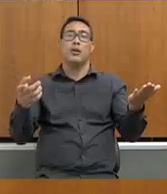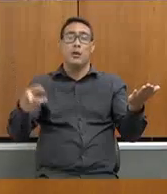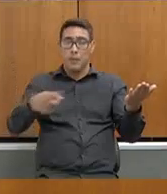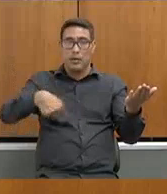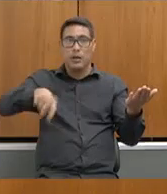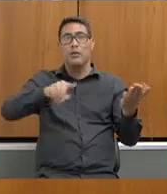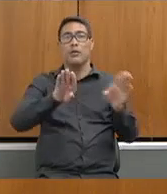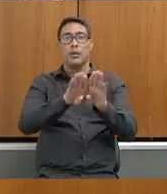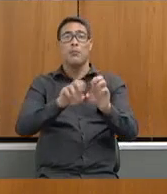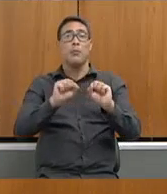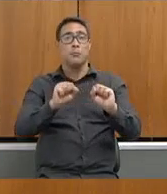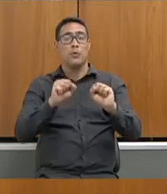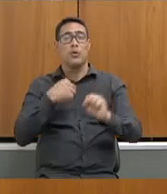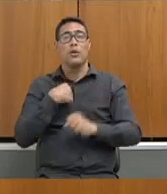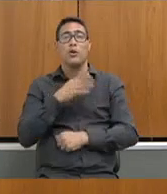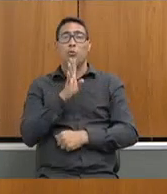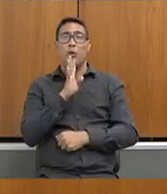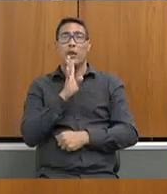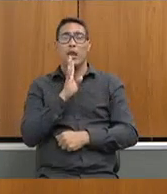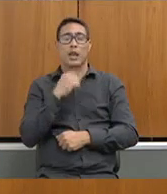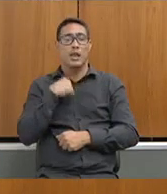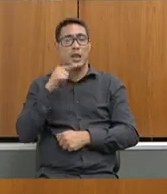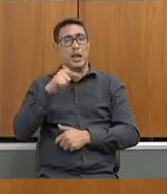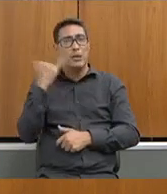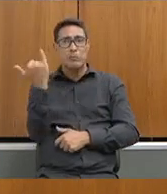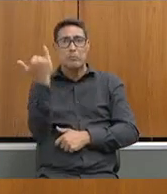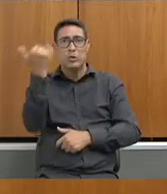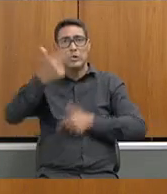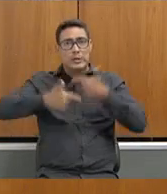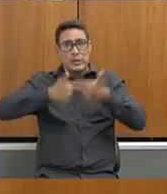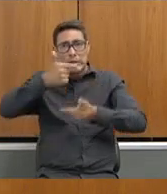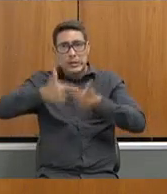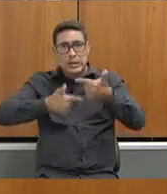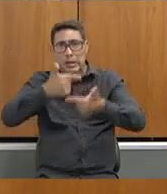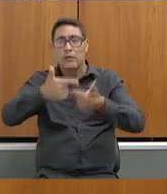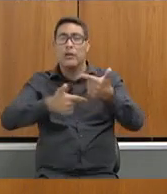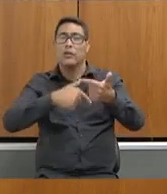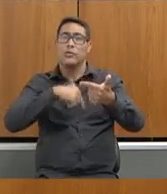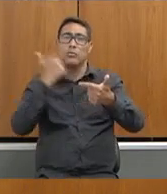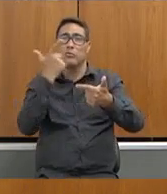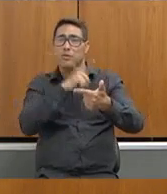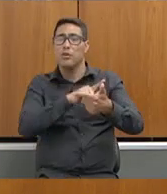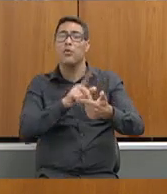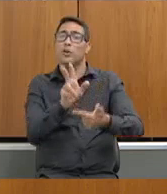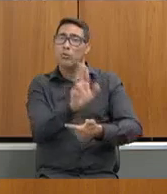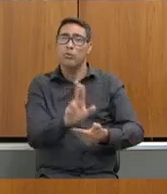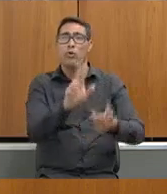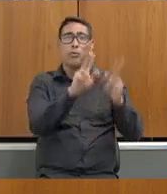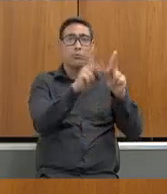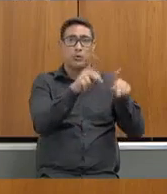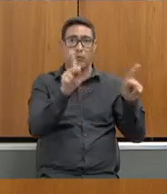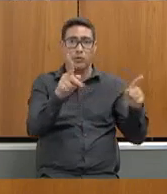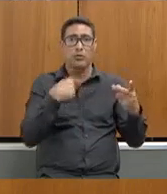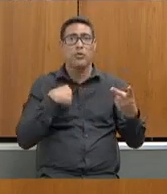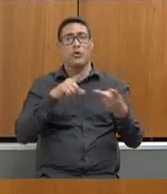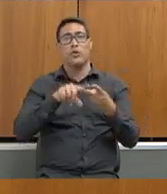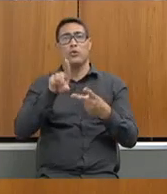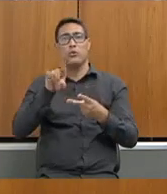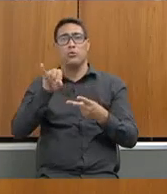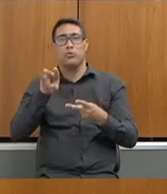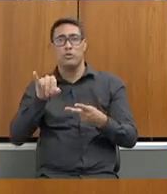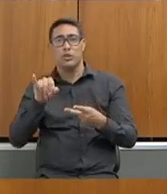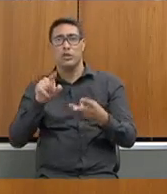conhecer esse importante trabalho que foi feito por essa rede, construído com professores, com a Undime, com